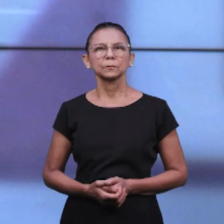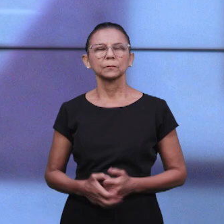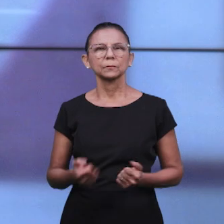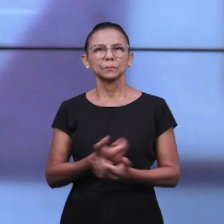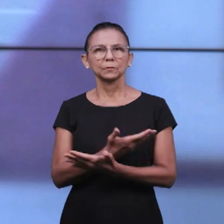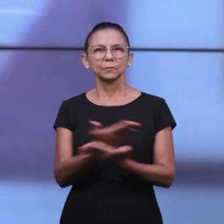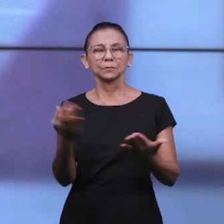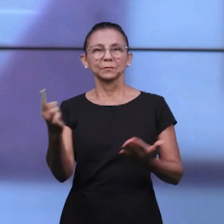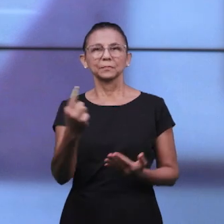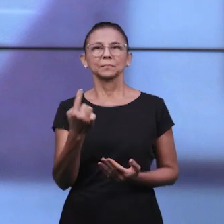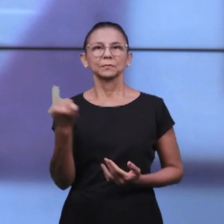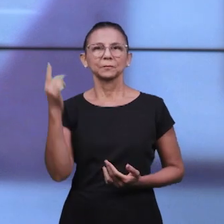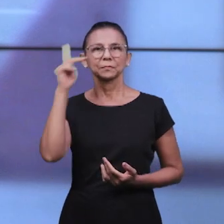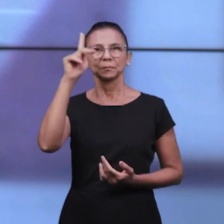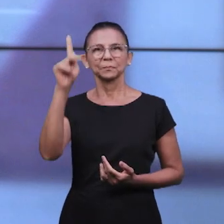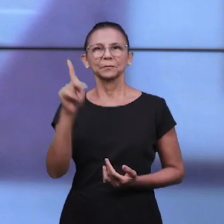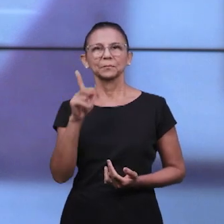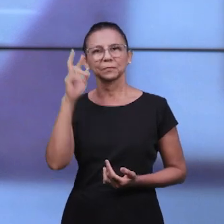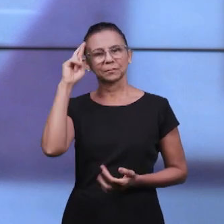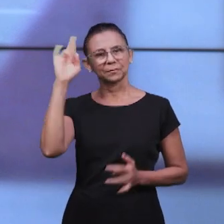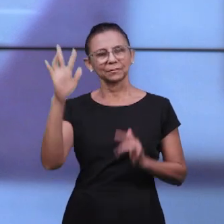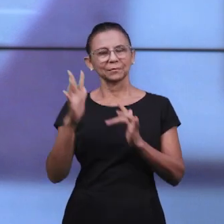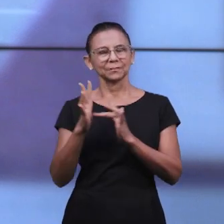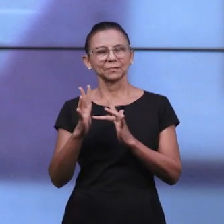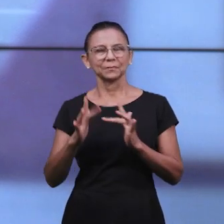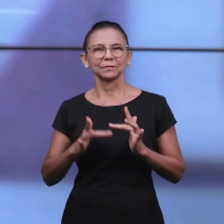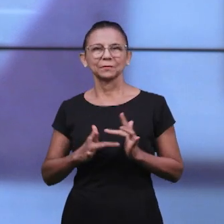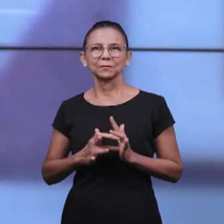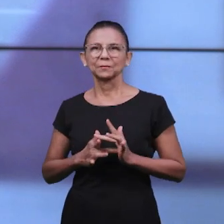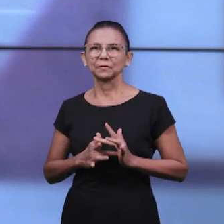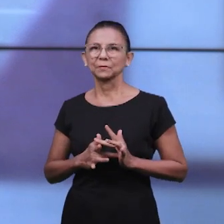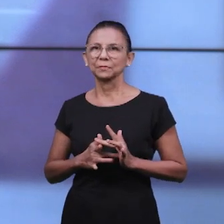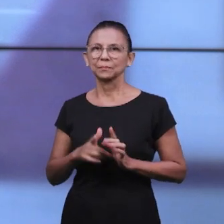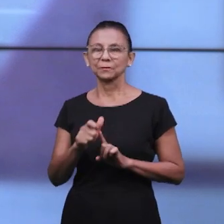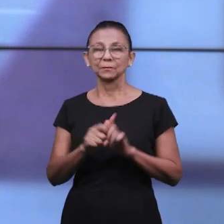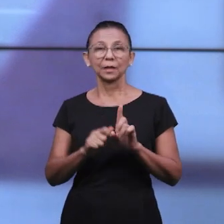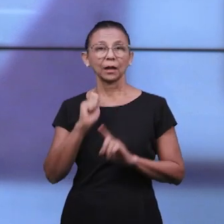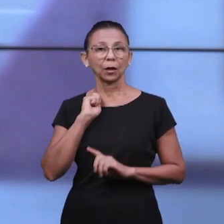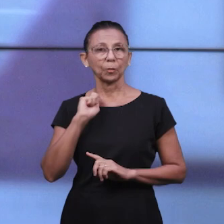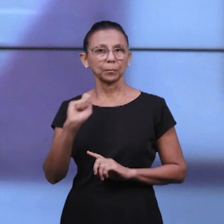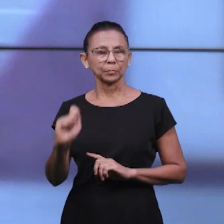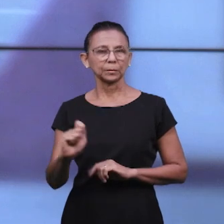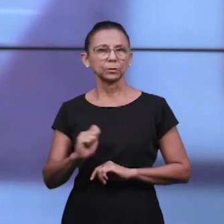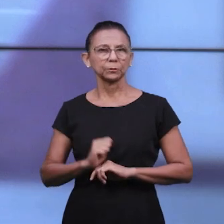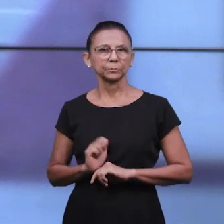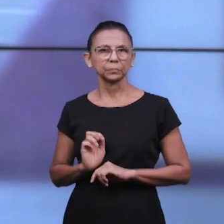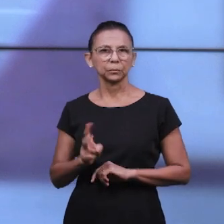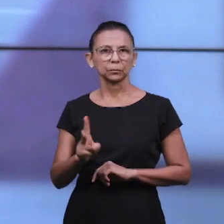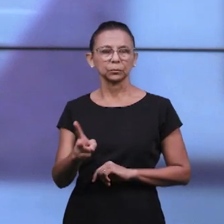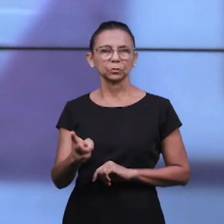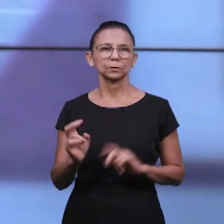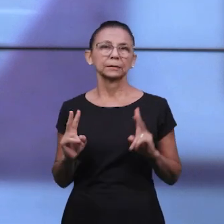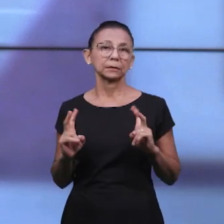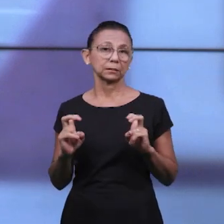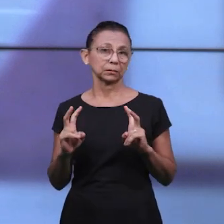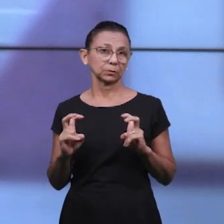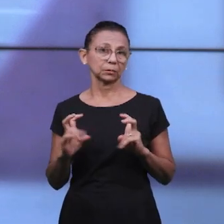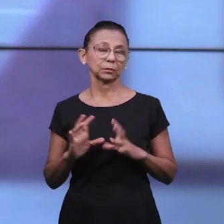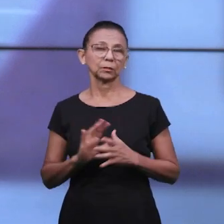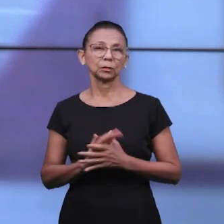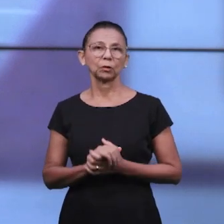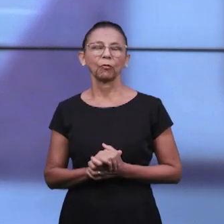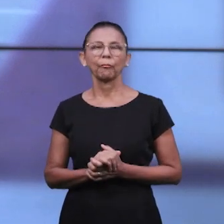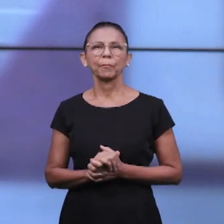Nós cumprimentamos a todos com a paz do Senhor Jesus. No mês de abril, vamos permanecer abordando o